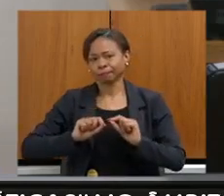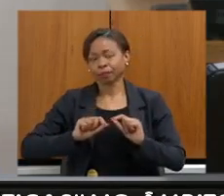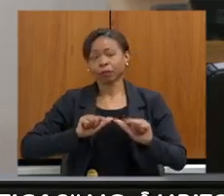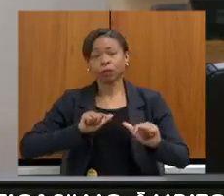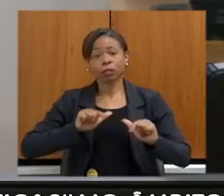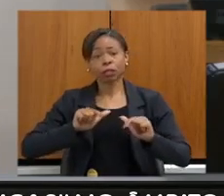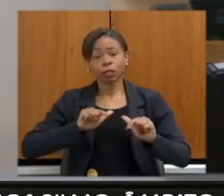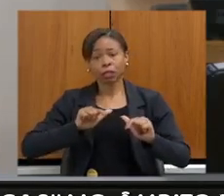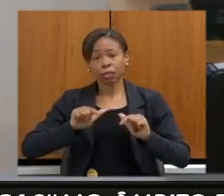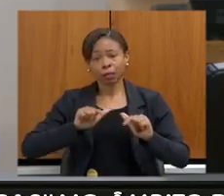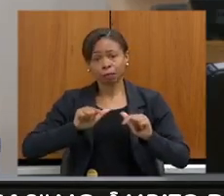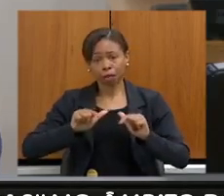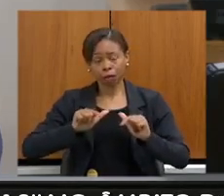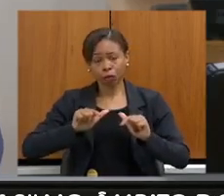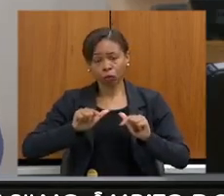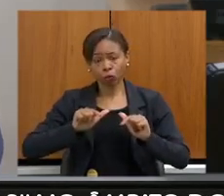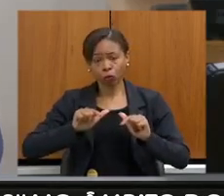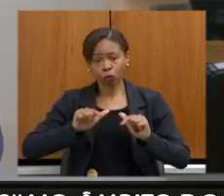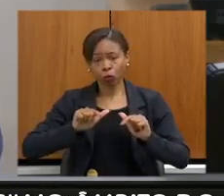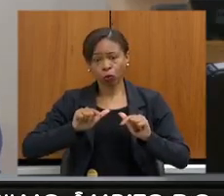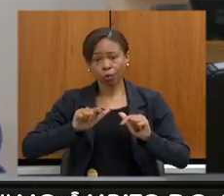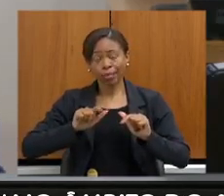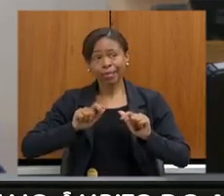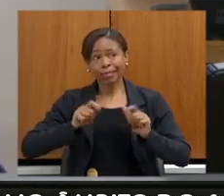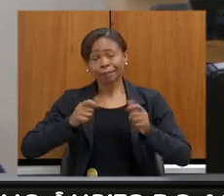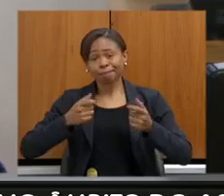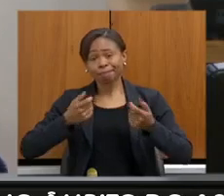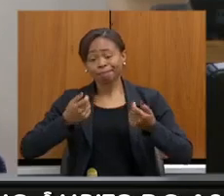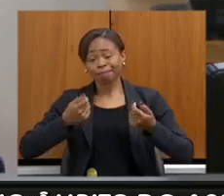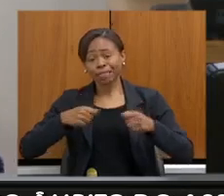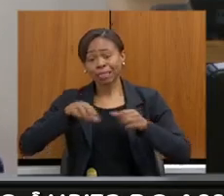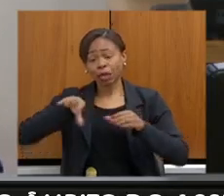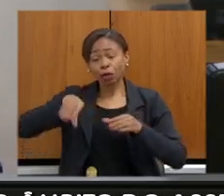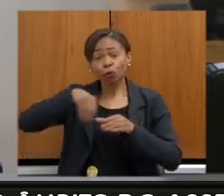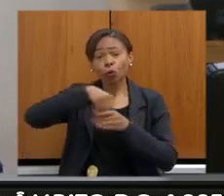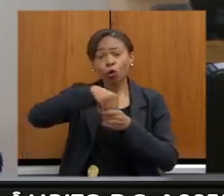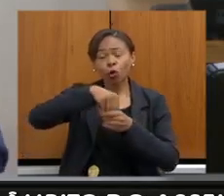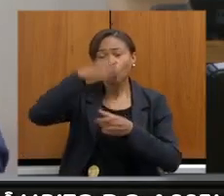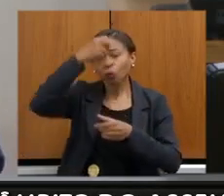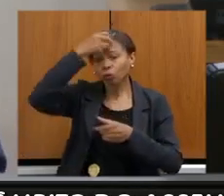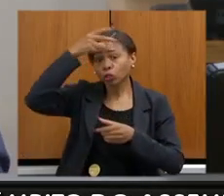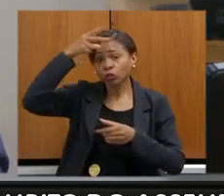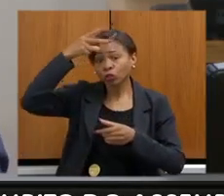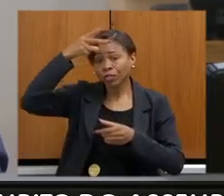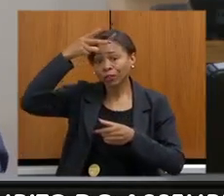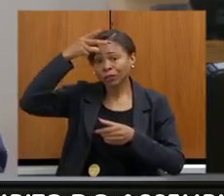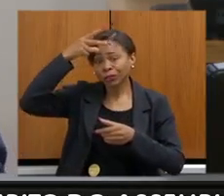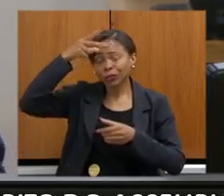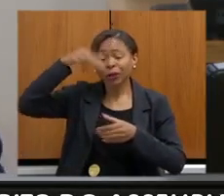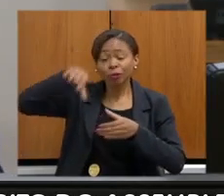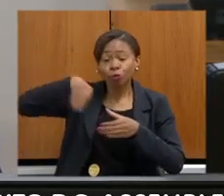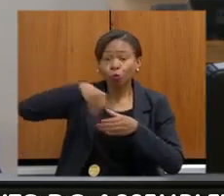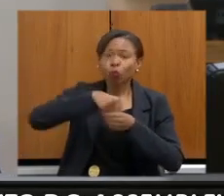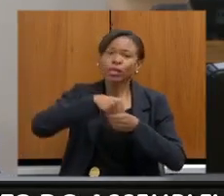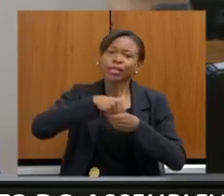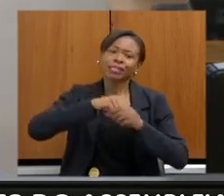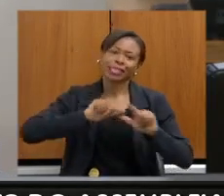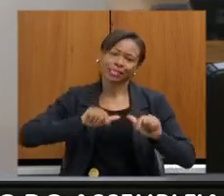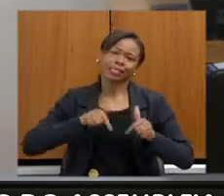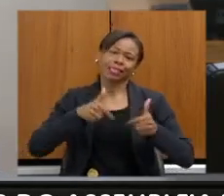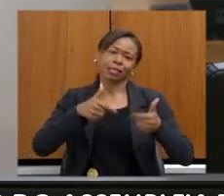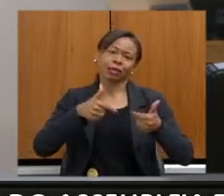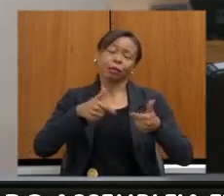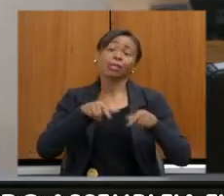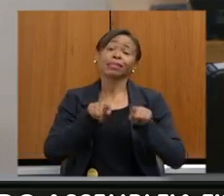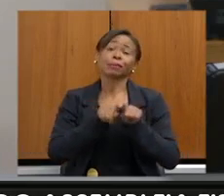inclusão dos municípios nesse desafio, nesse grande desafio, dessa pauta, e também o trabalho de conscientização de